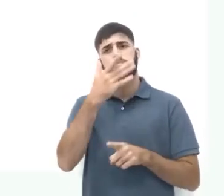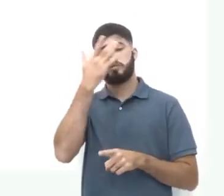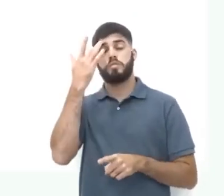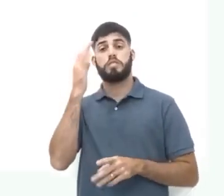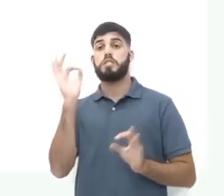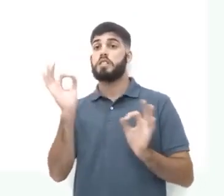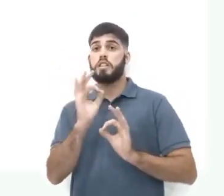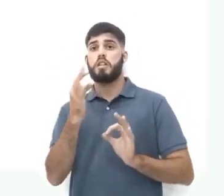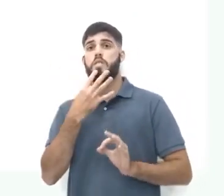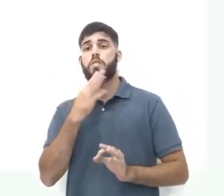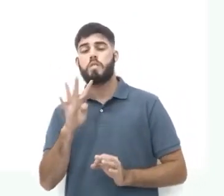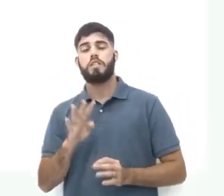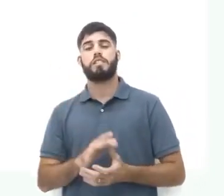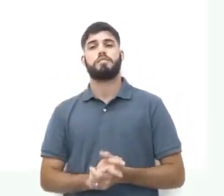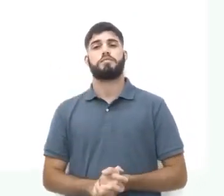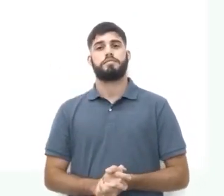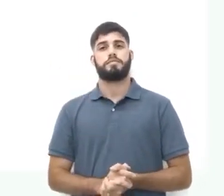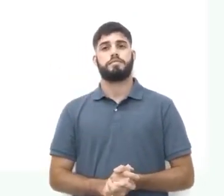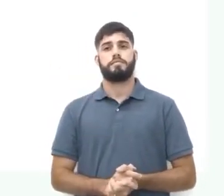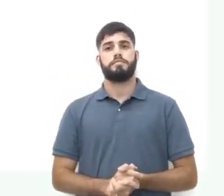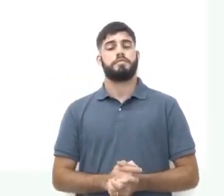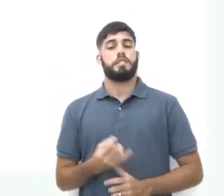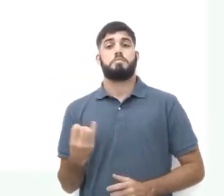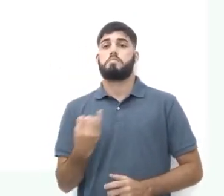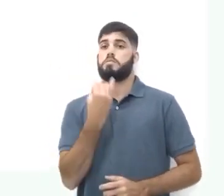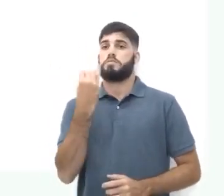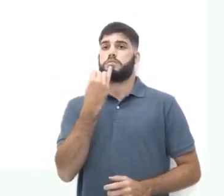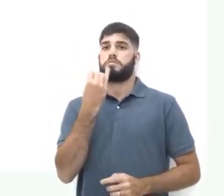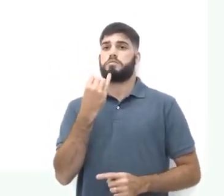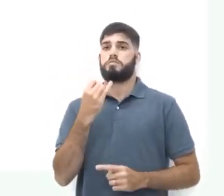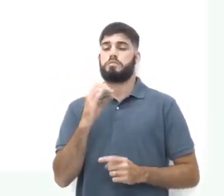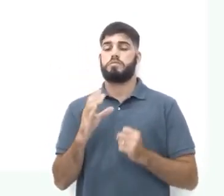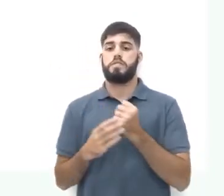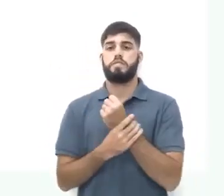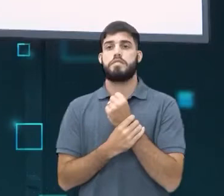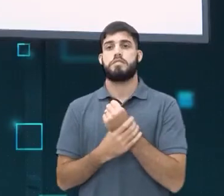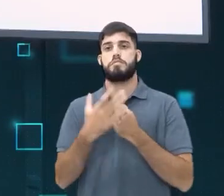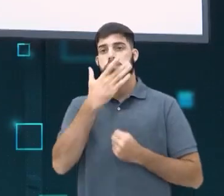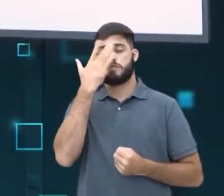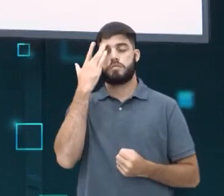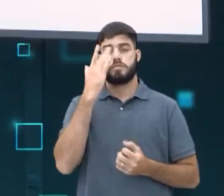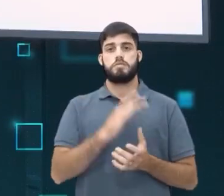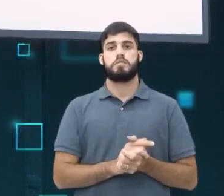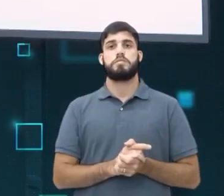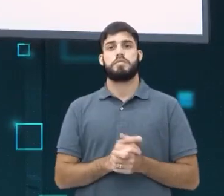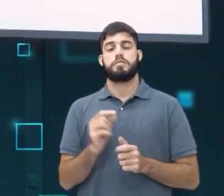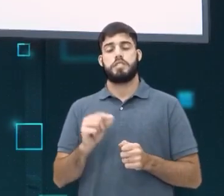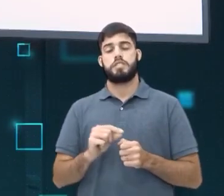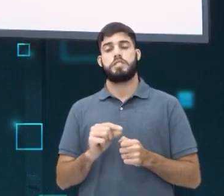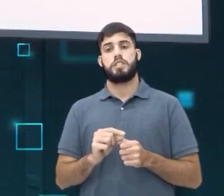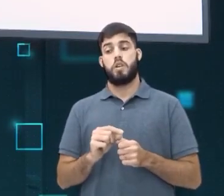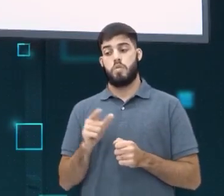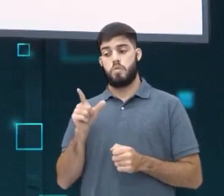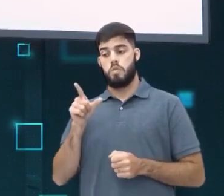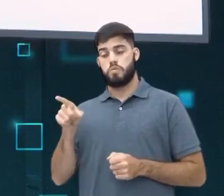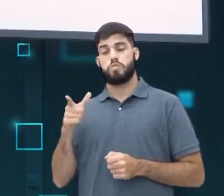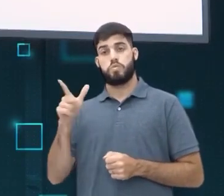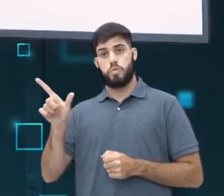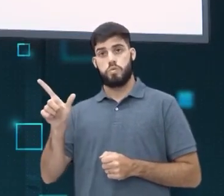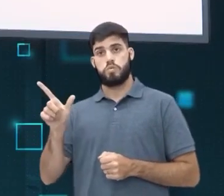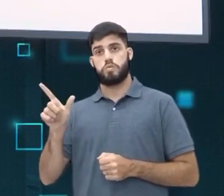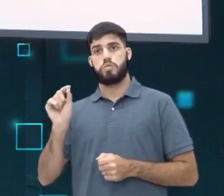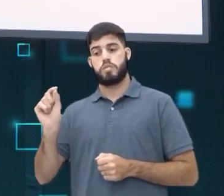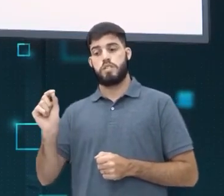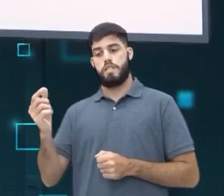conhecem. Tá gente? É super importante a gente defender as pessoas. Fazer com os outros o que você quer que alguém faça